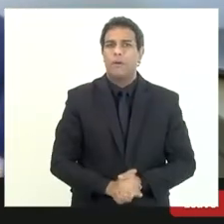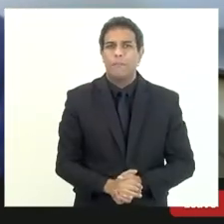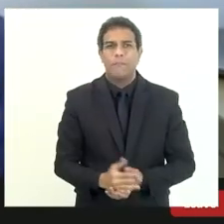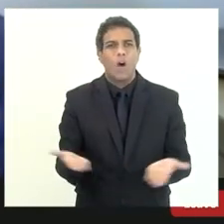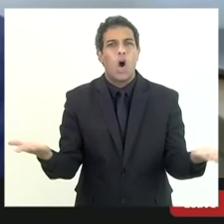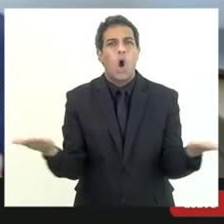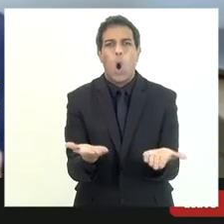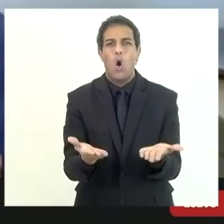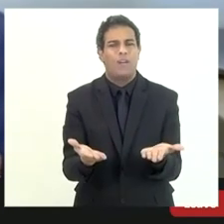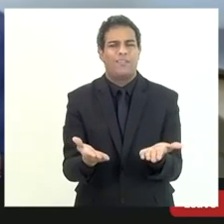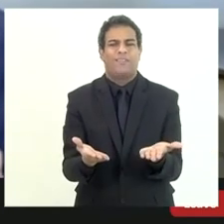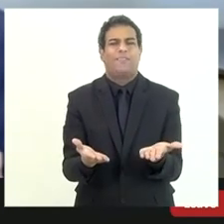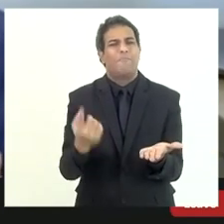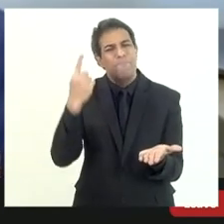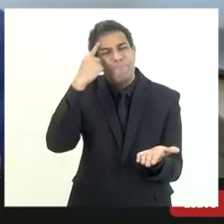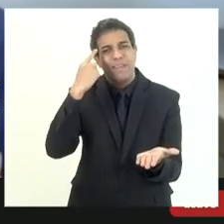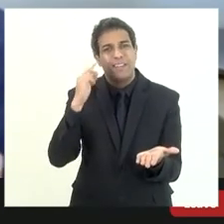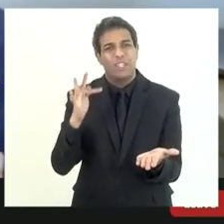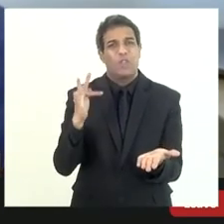CPI